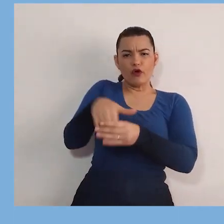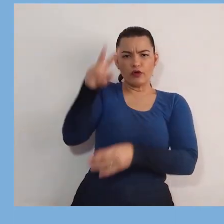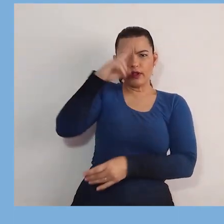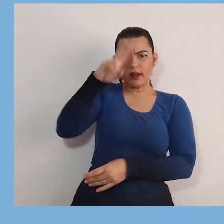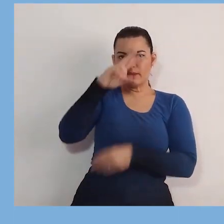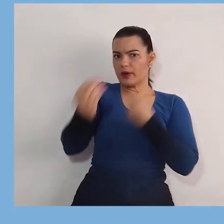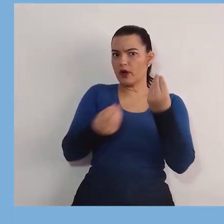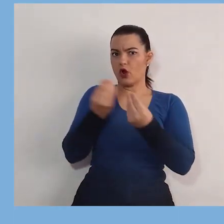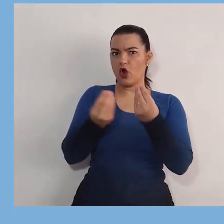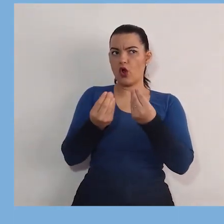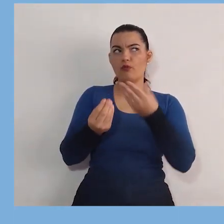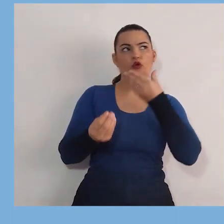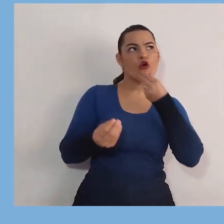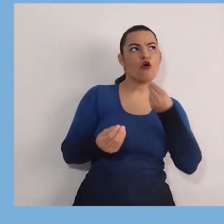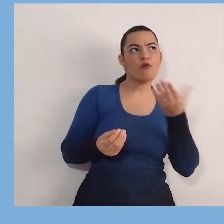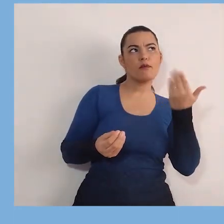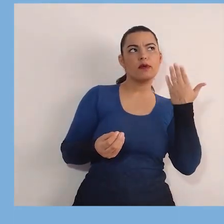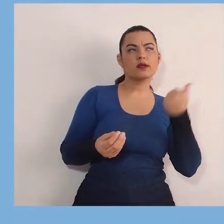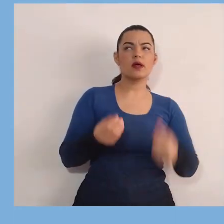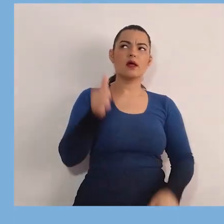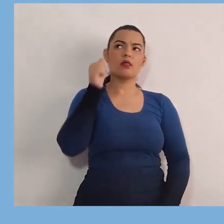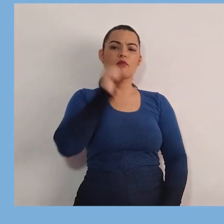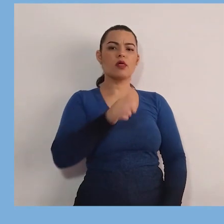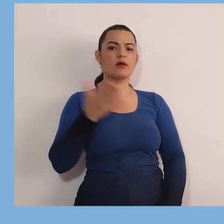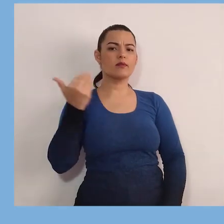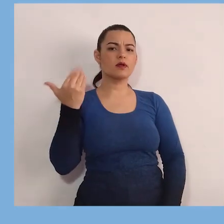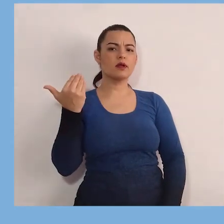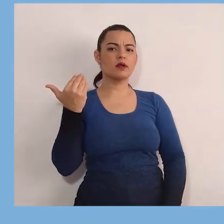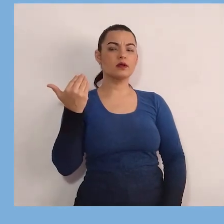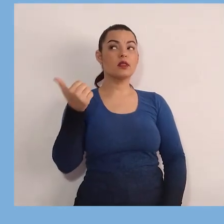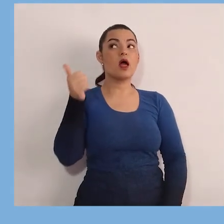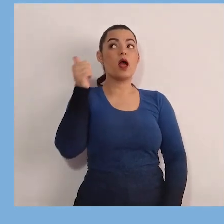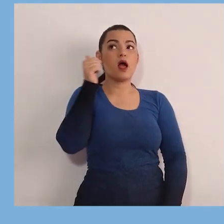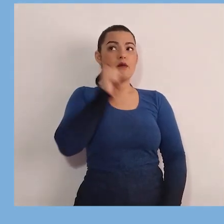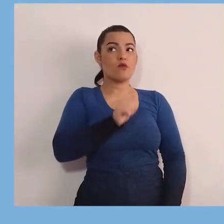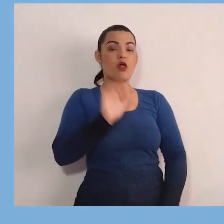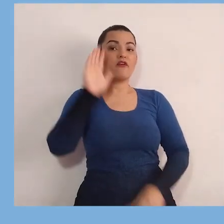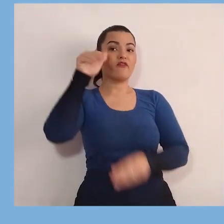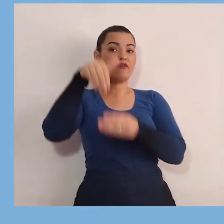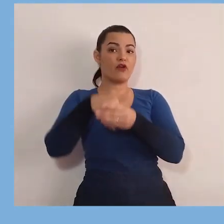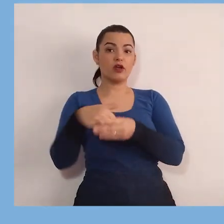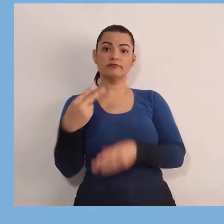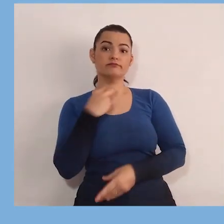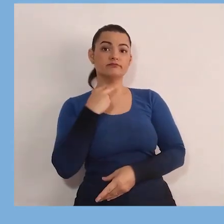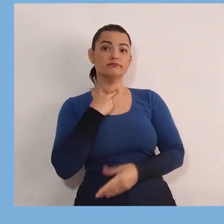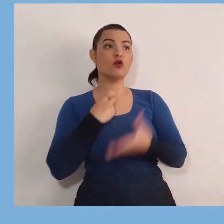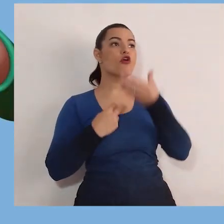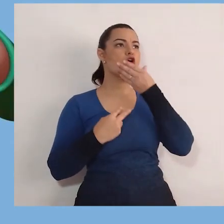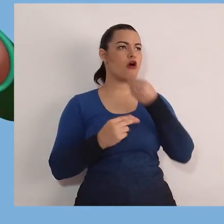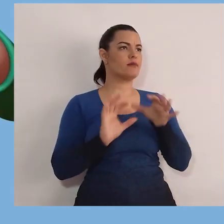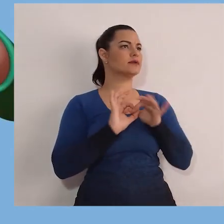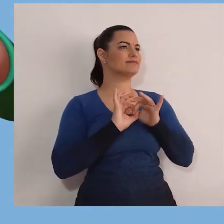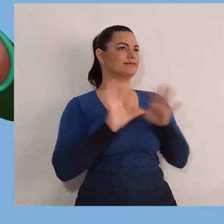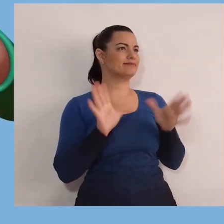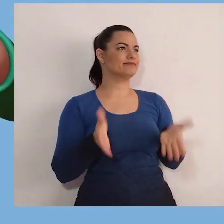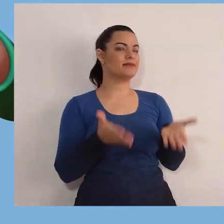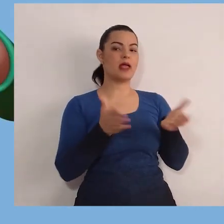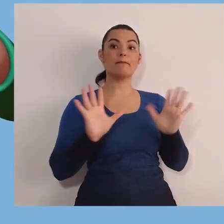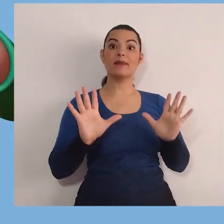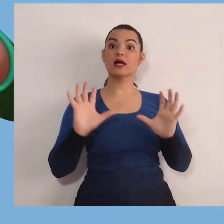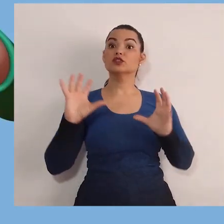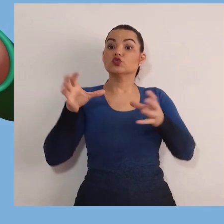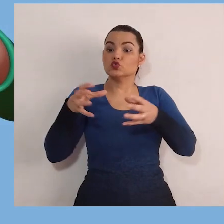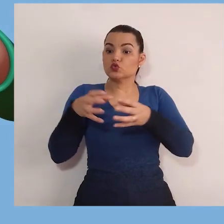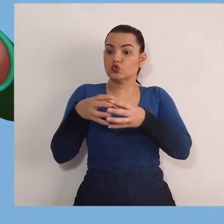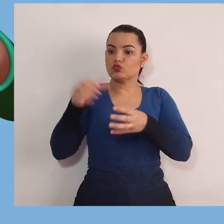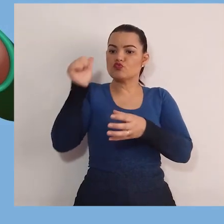voto para homens e mulheres? Pois bem, mulheres não poderiam votar e homens sim. Até que um grupo de